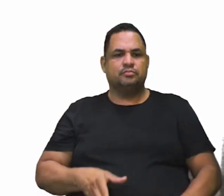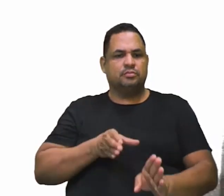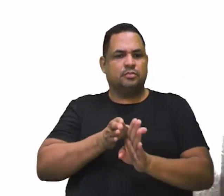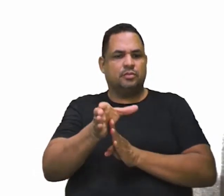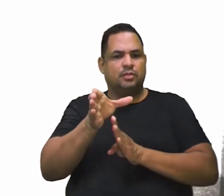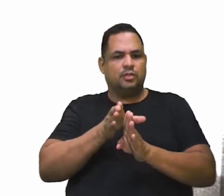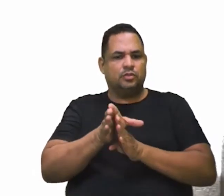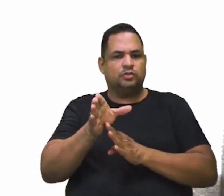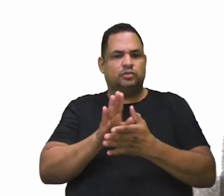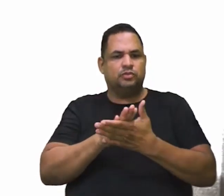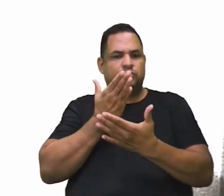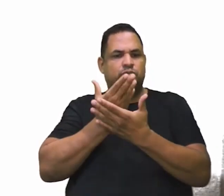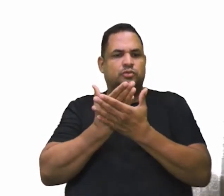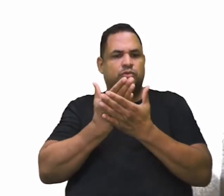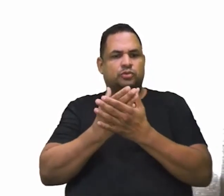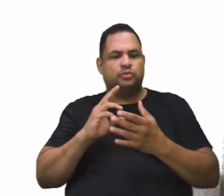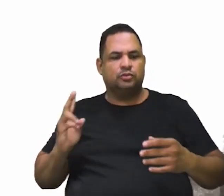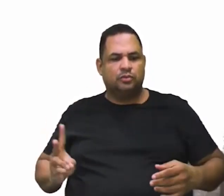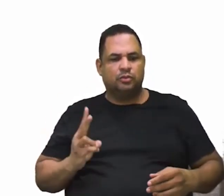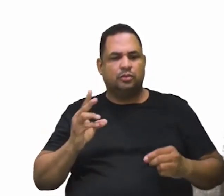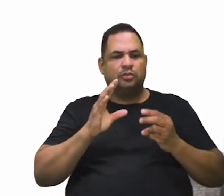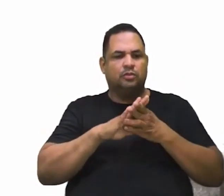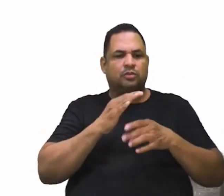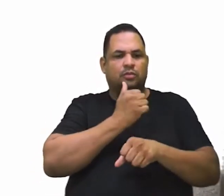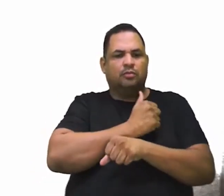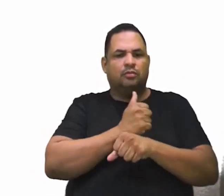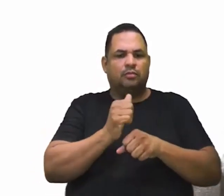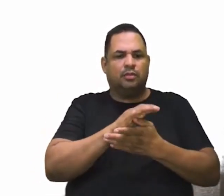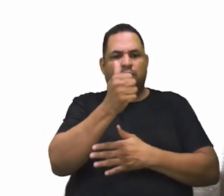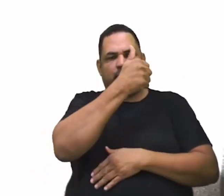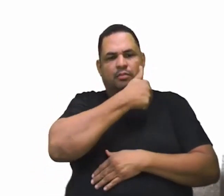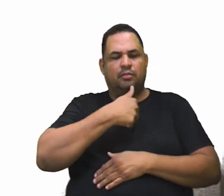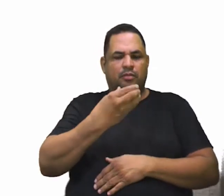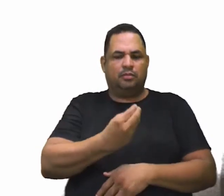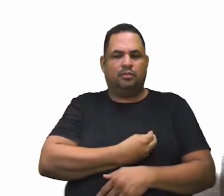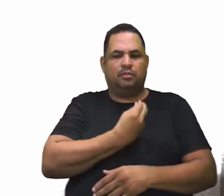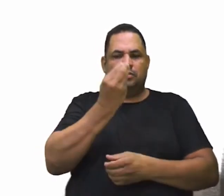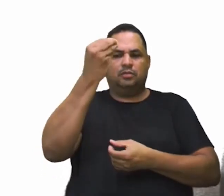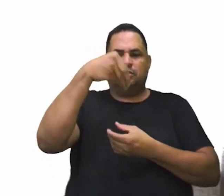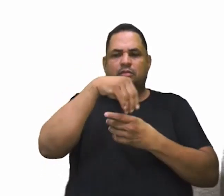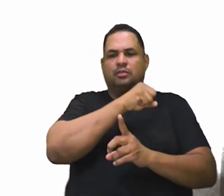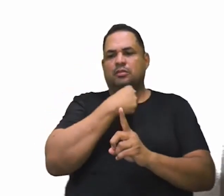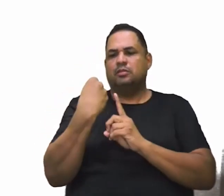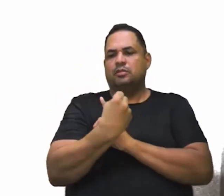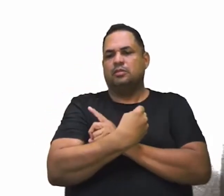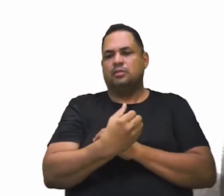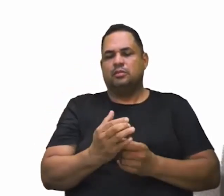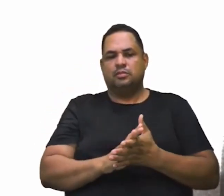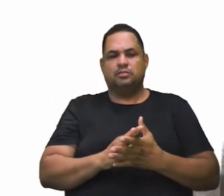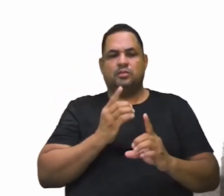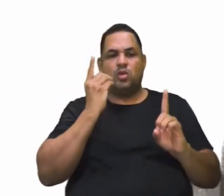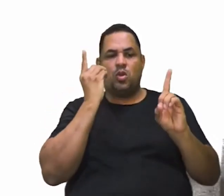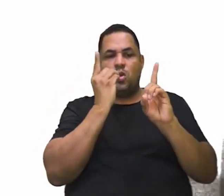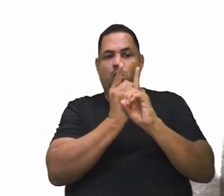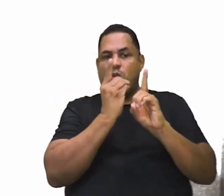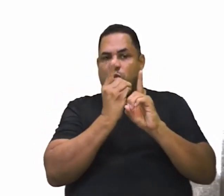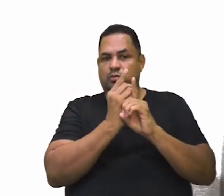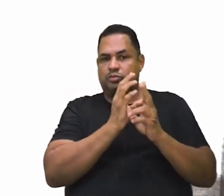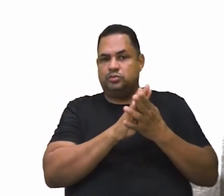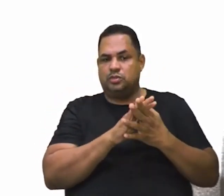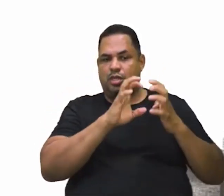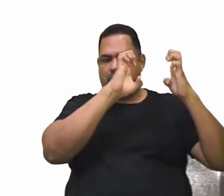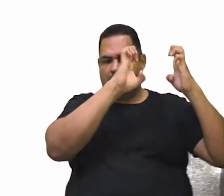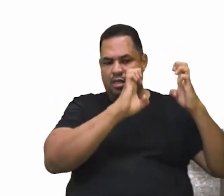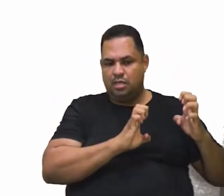E recomendações, ó. Com estudo de valores morais para uma melhor vida em sociedade. Então, o encontro da ética e